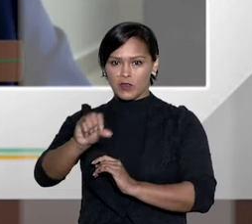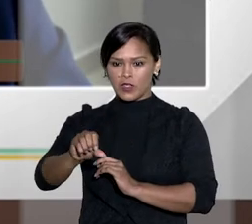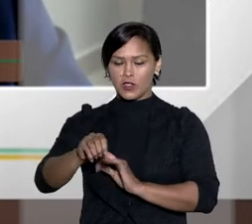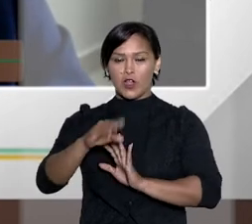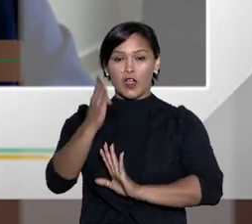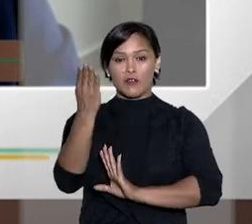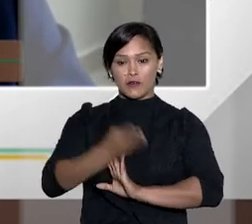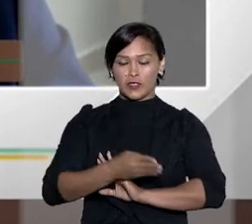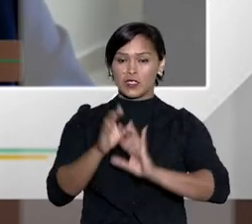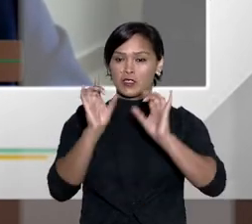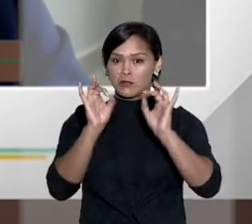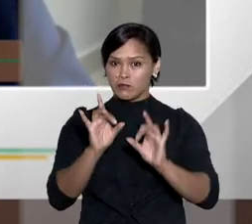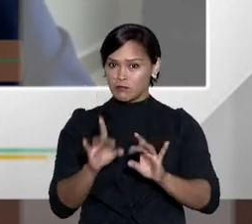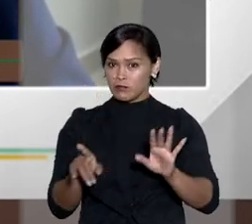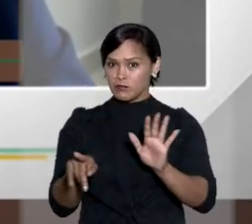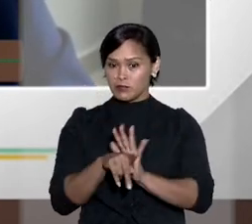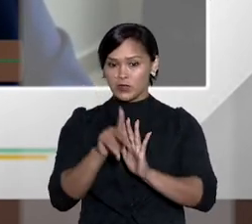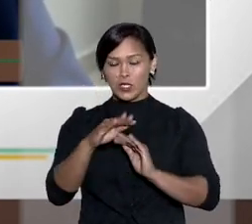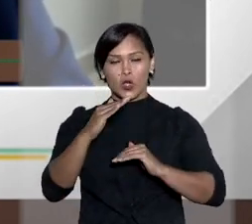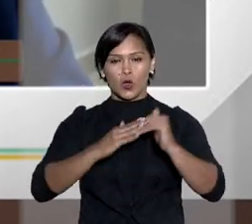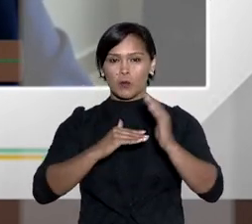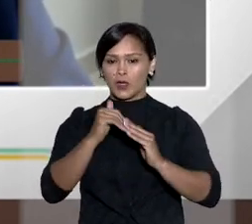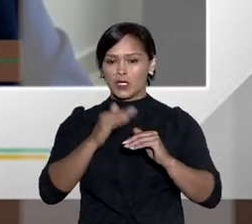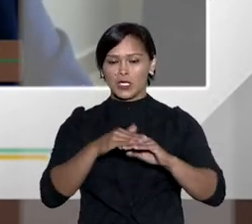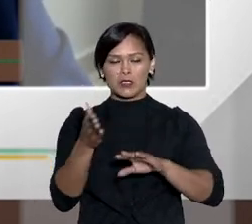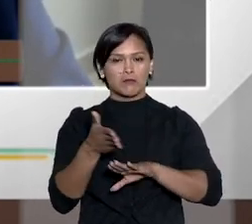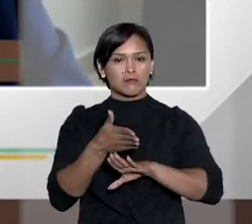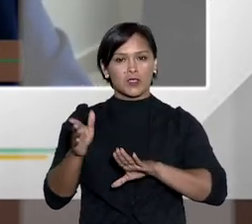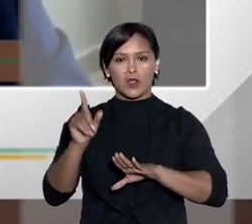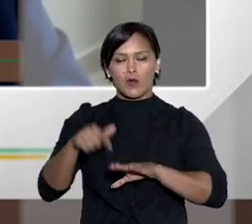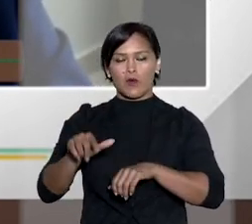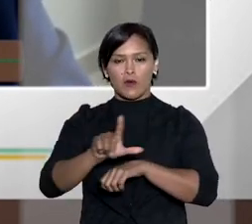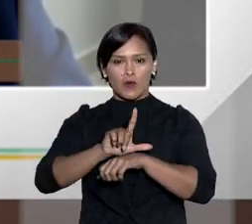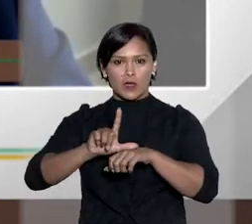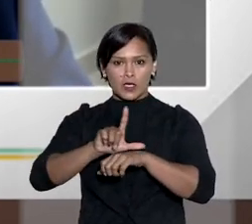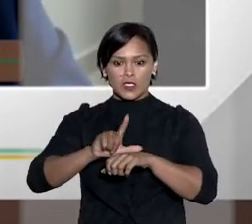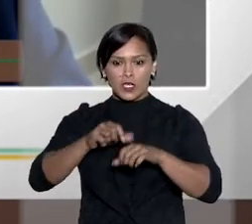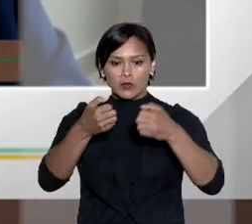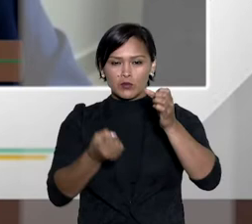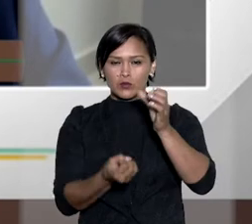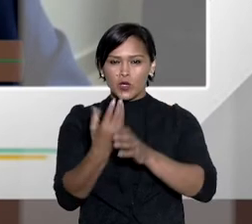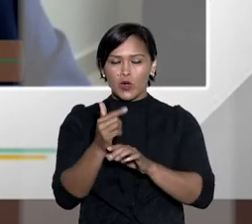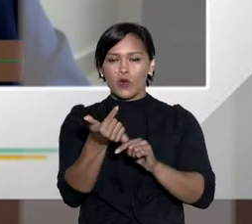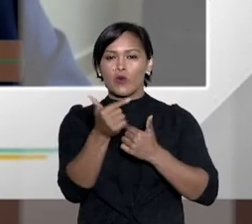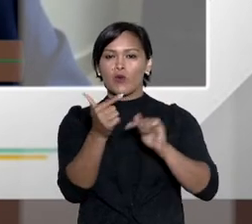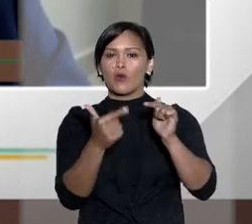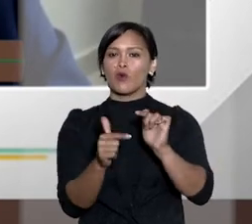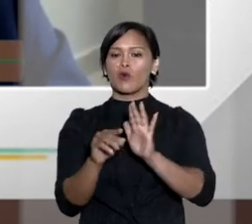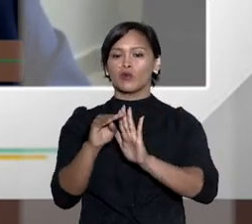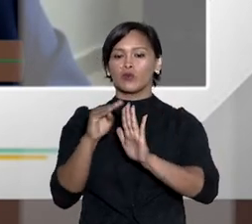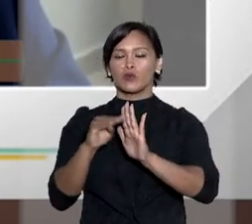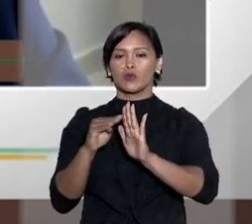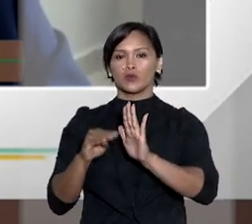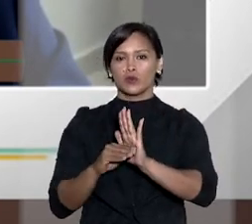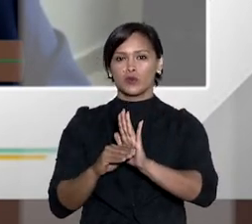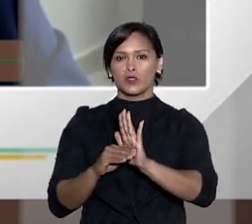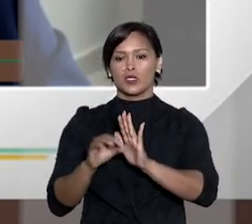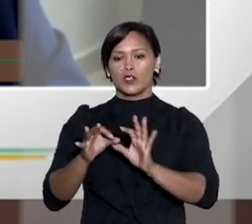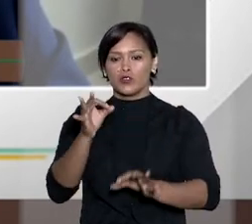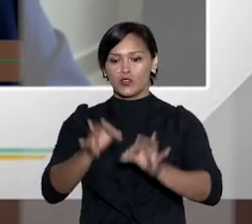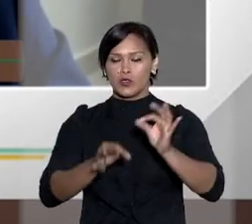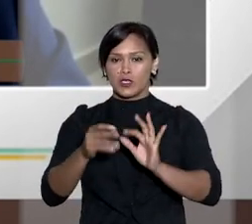o juizado seria incompetente. O legislador, ele criou um outro rito, o rito dos juizados fazendários, lei 12